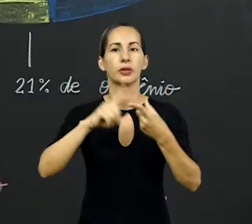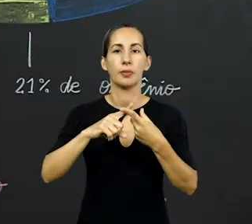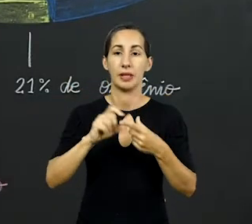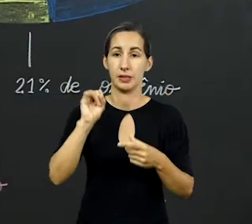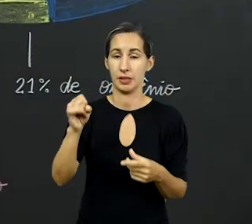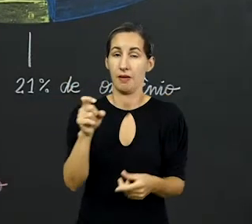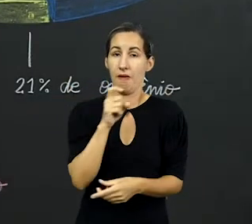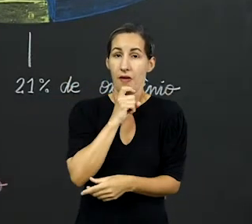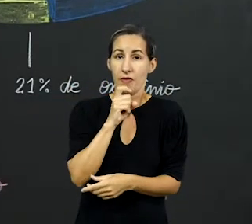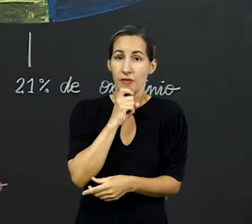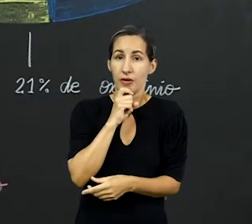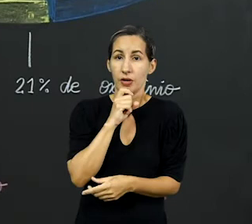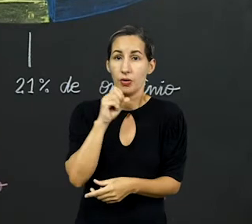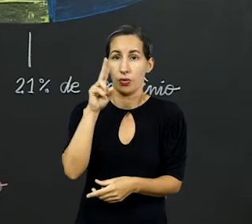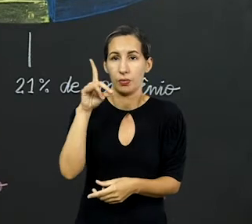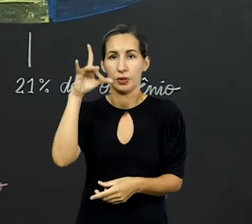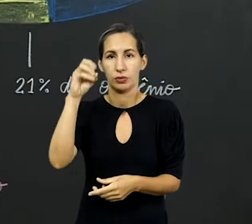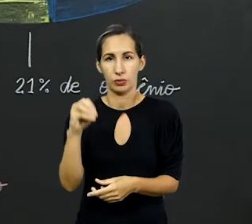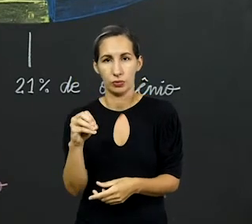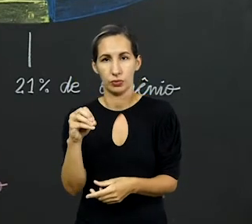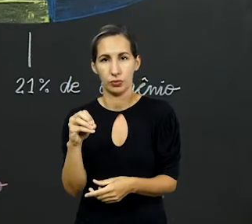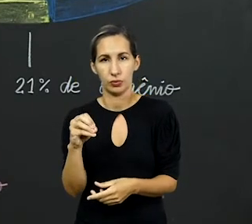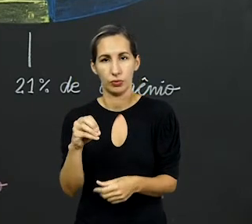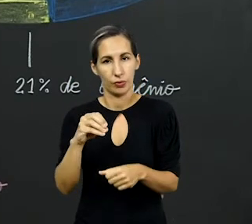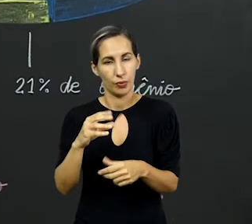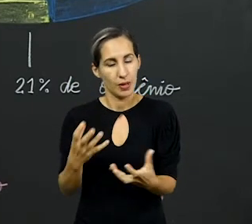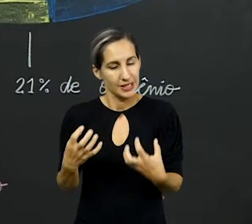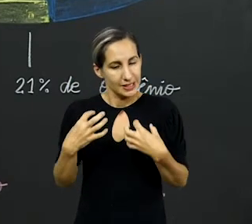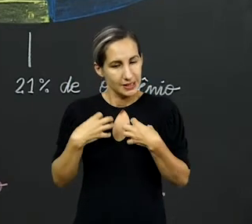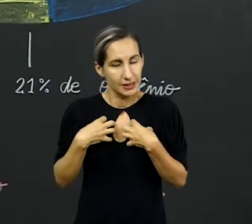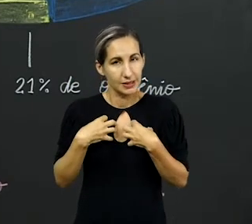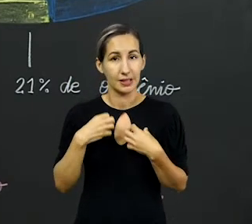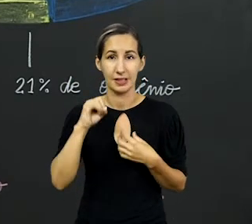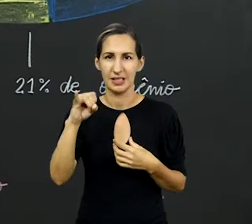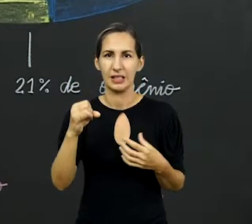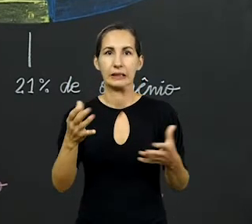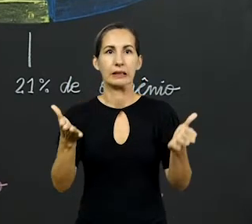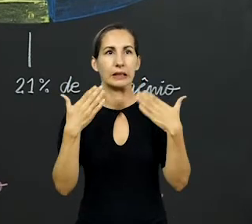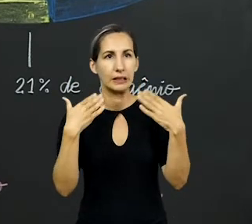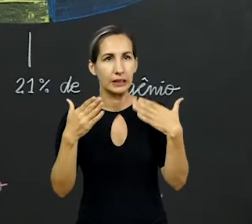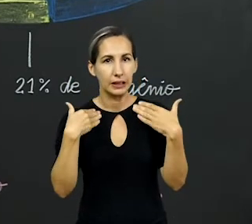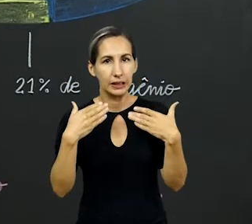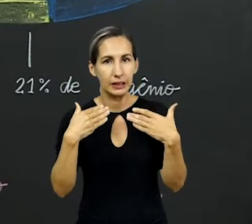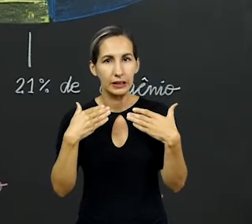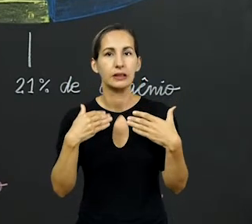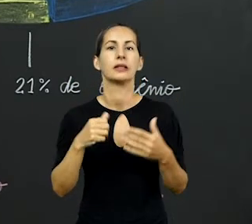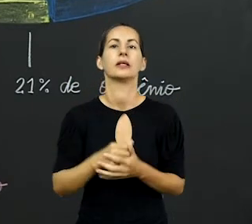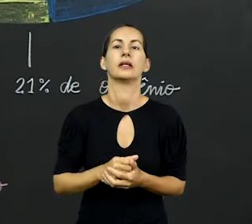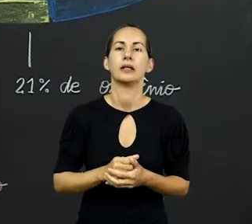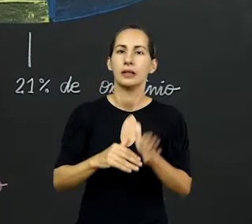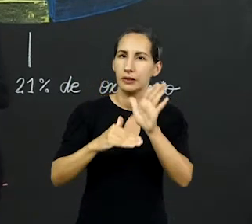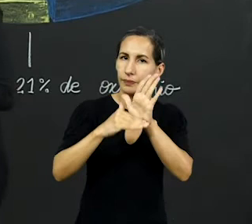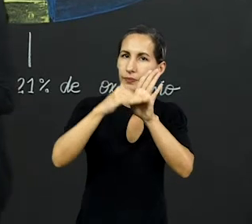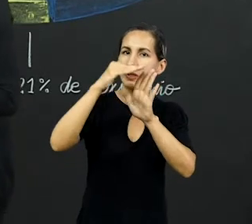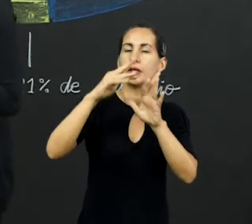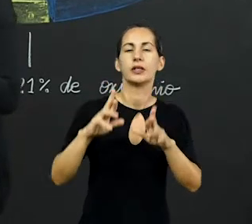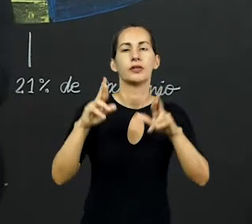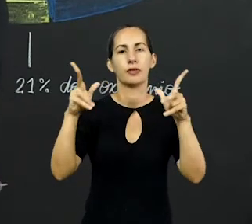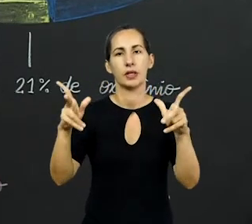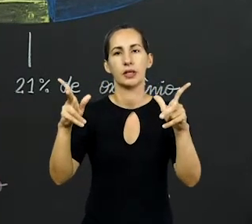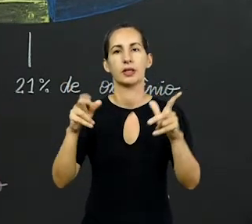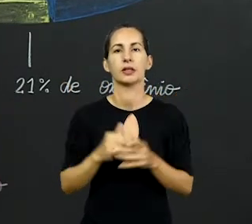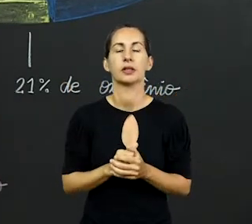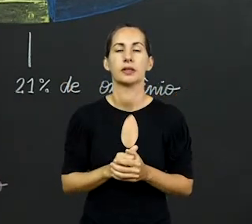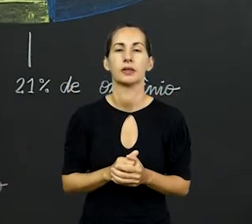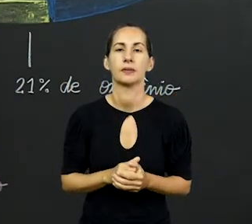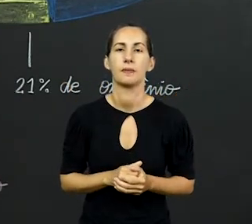frio e está úmido, você sente mais ainda. E se está quente e úmido, a sensação que a gente tem também vai ser diferente. Ele